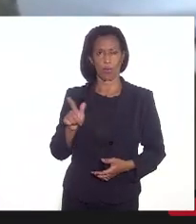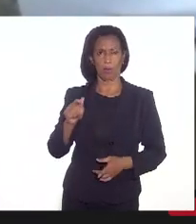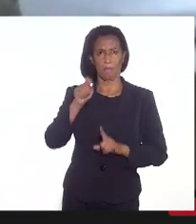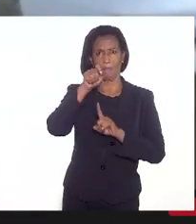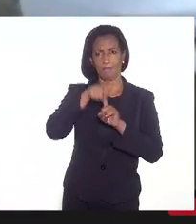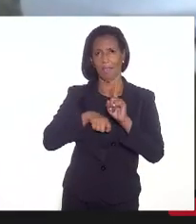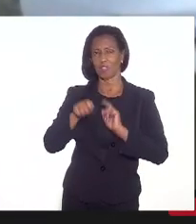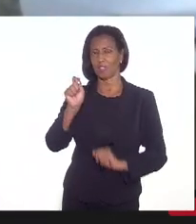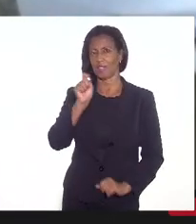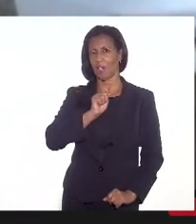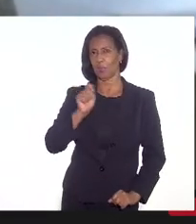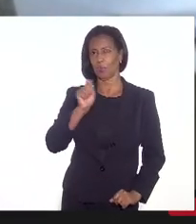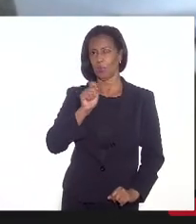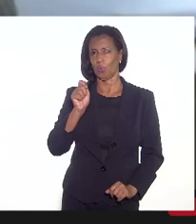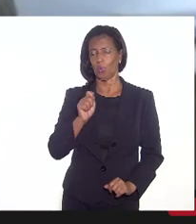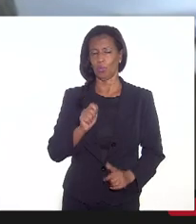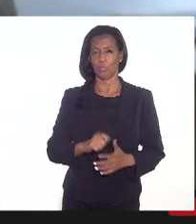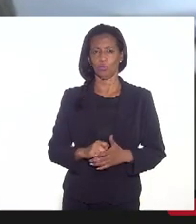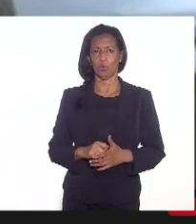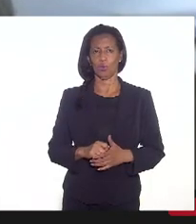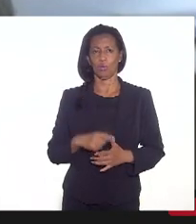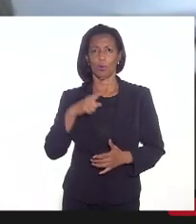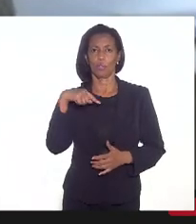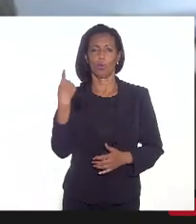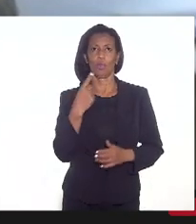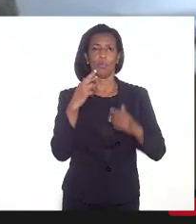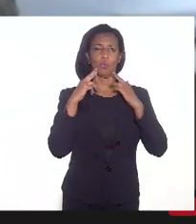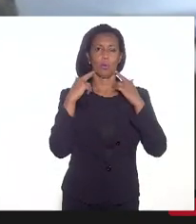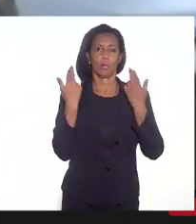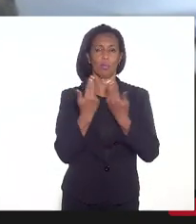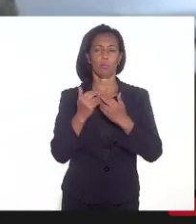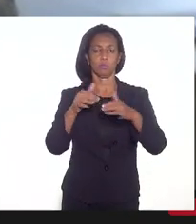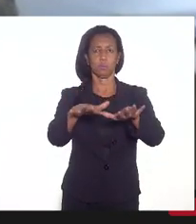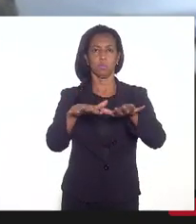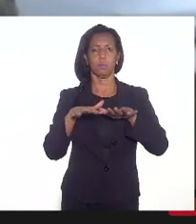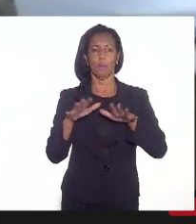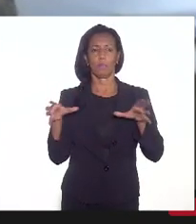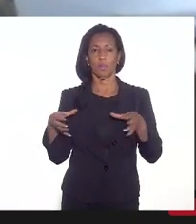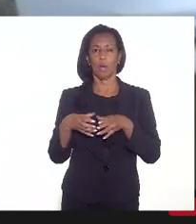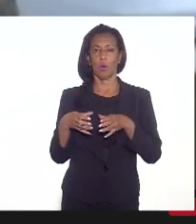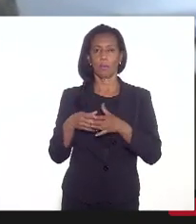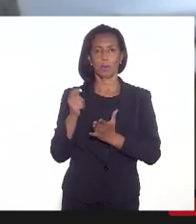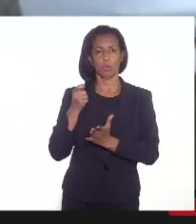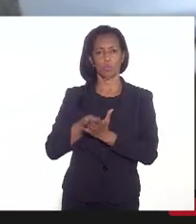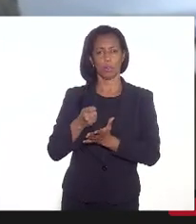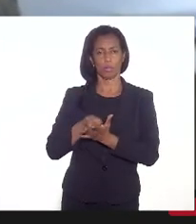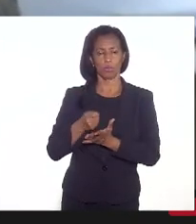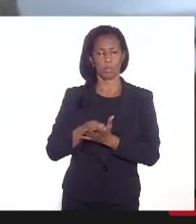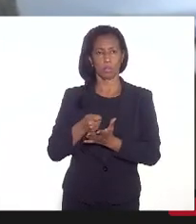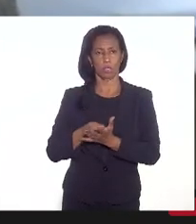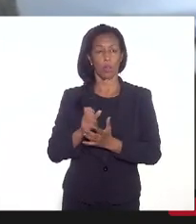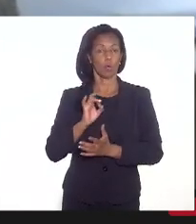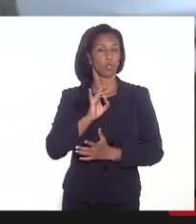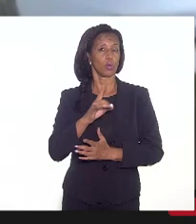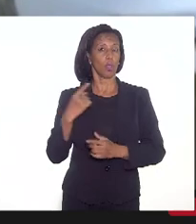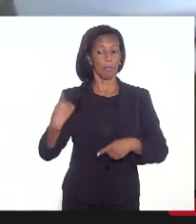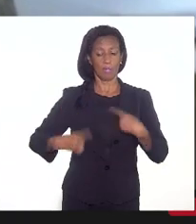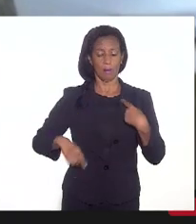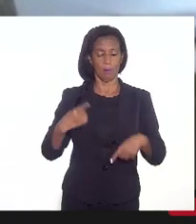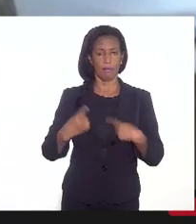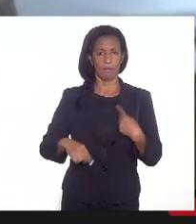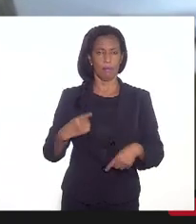nós vamos ter uma audiência pública pela comissão de previsão só para debater